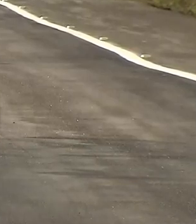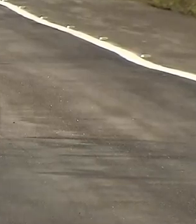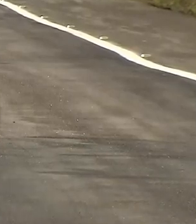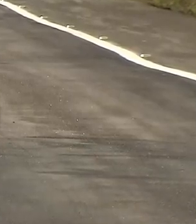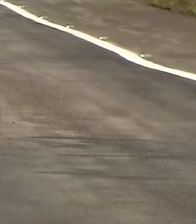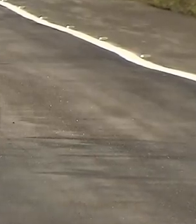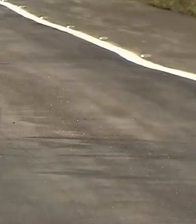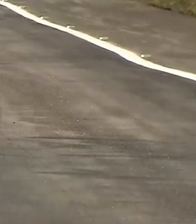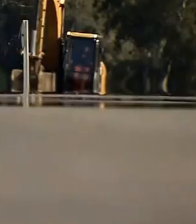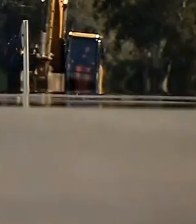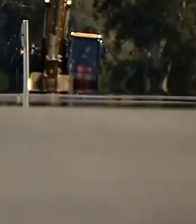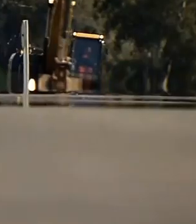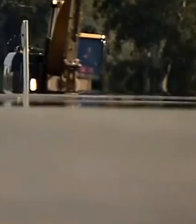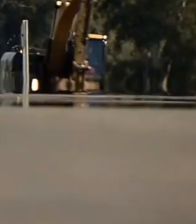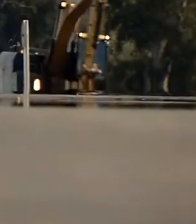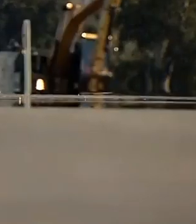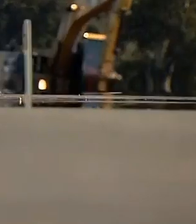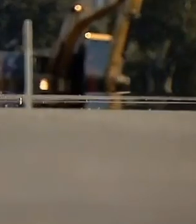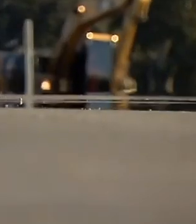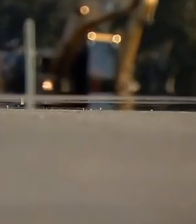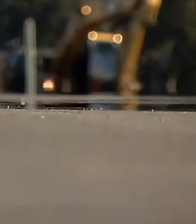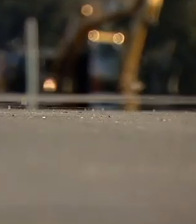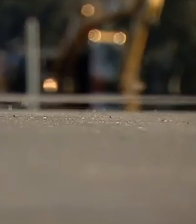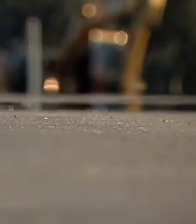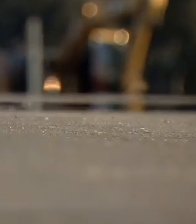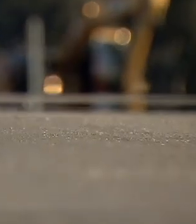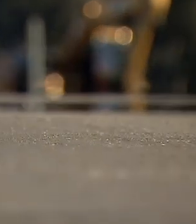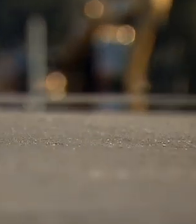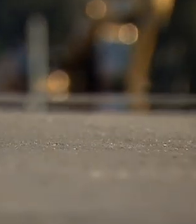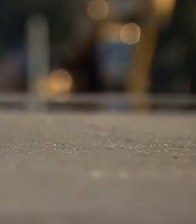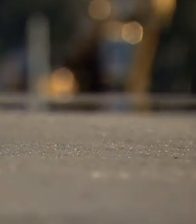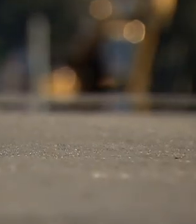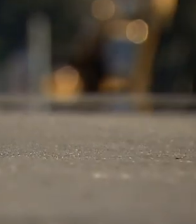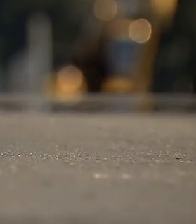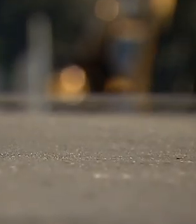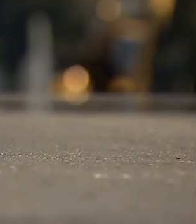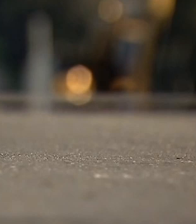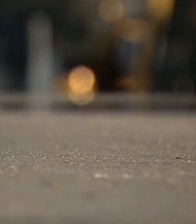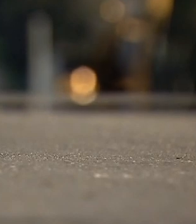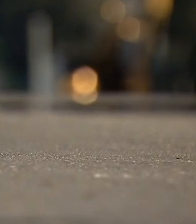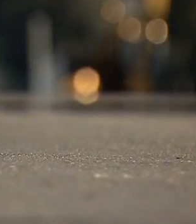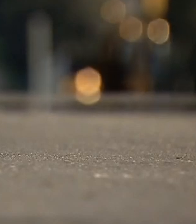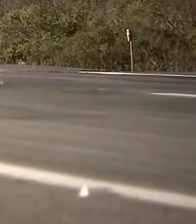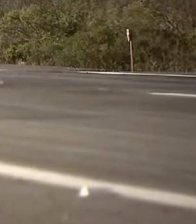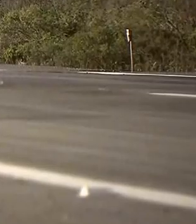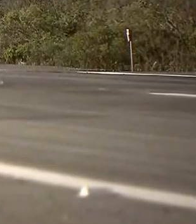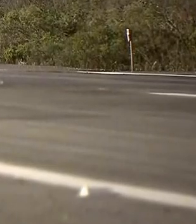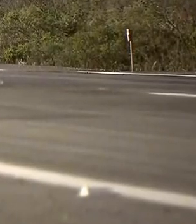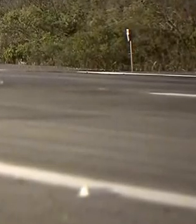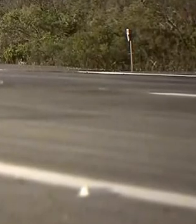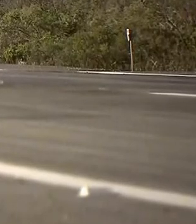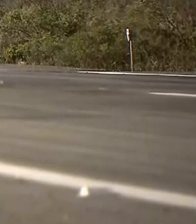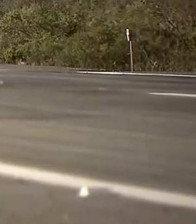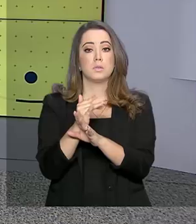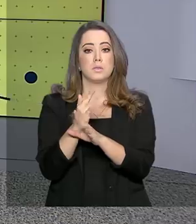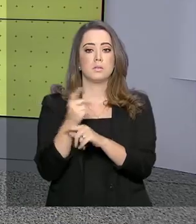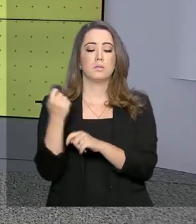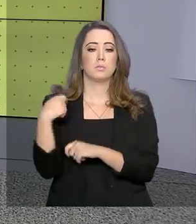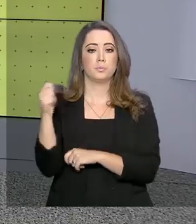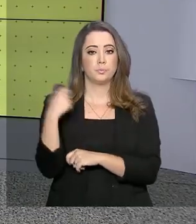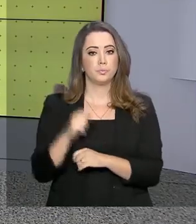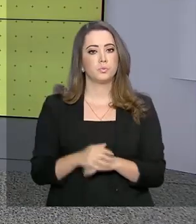de Rio Grande. Esses 47 quilômetros duplicados beneficiam diretamente 12 municípios gaúchos.